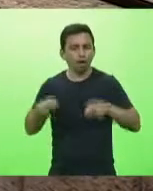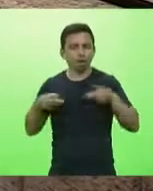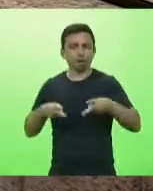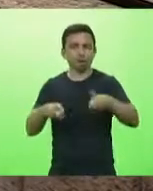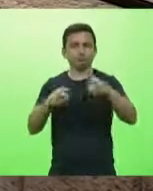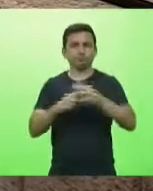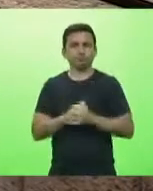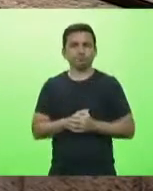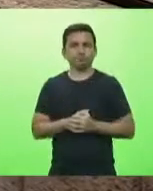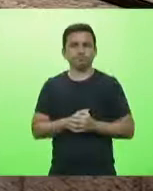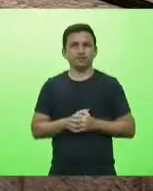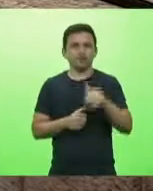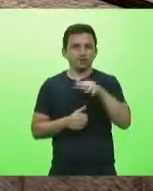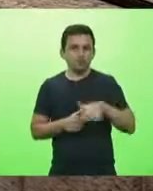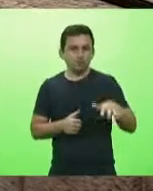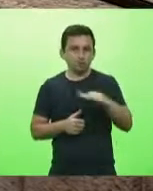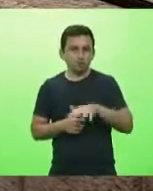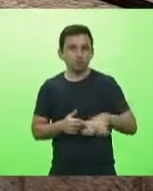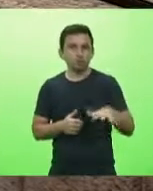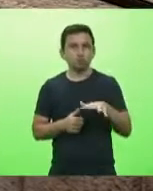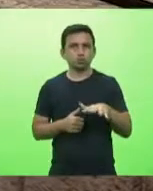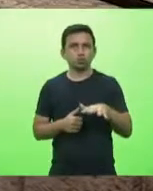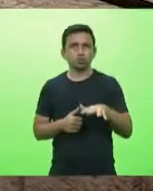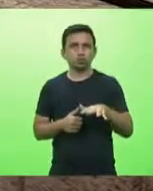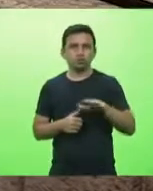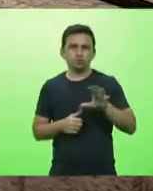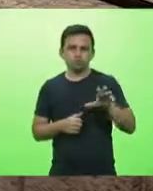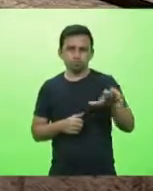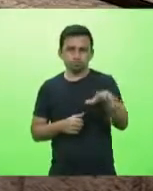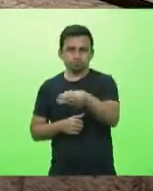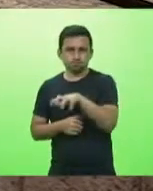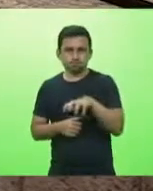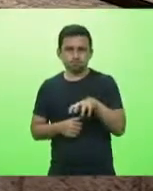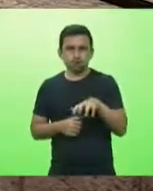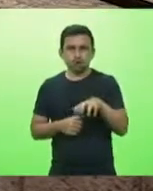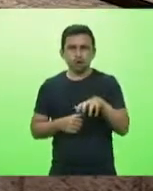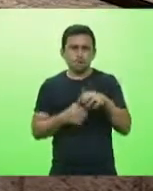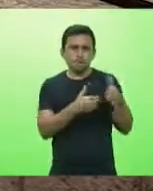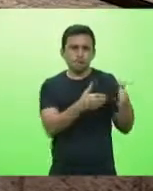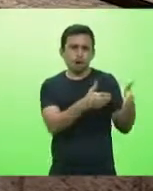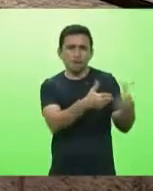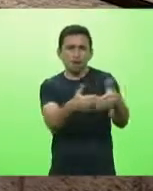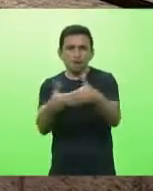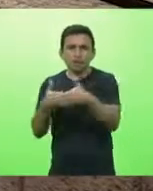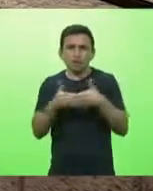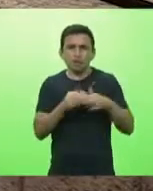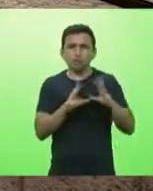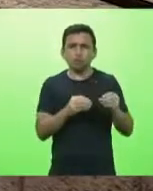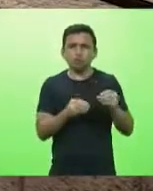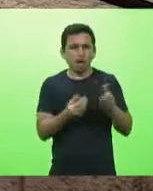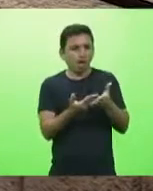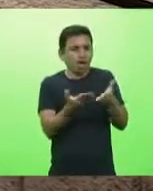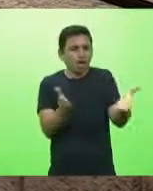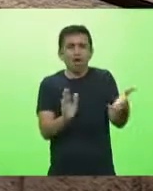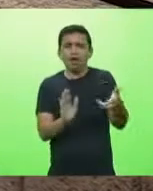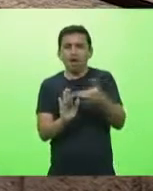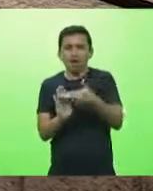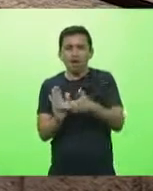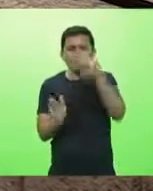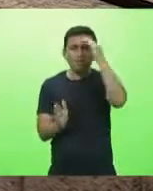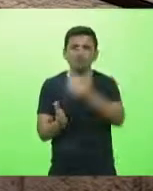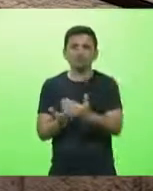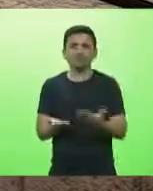esses setores que são colocados muitas vezes em lockdown são os setores que mais colaboram quando você vê